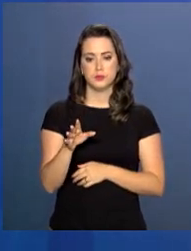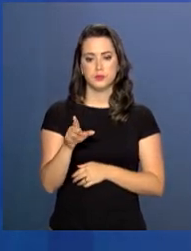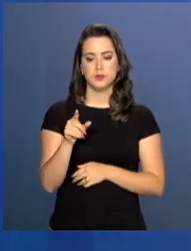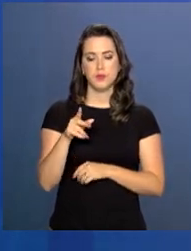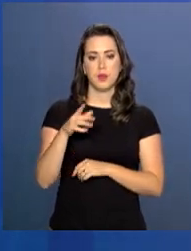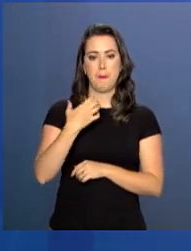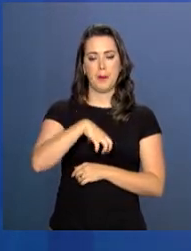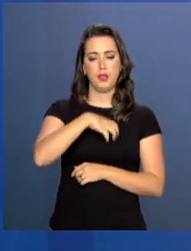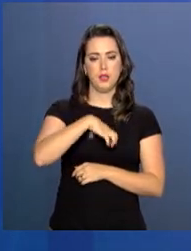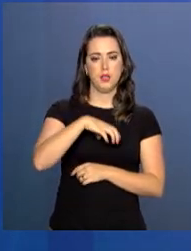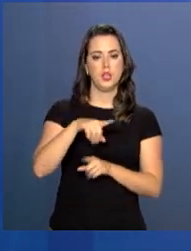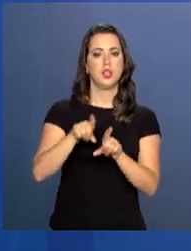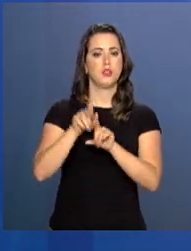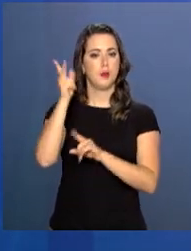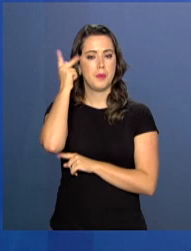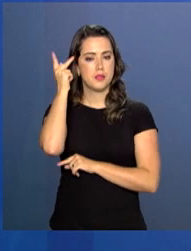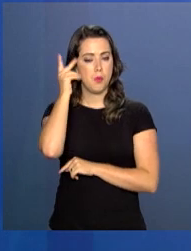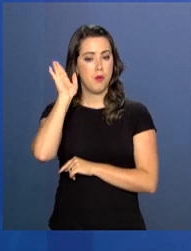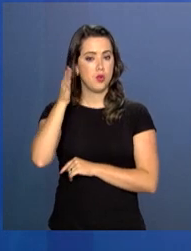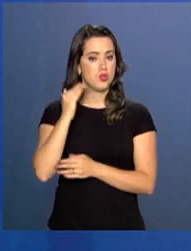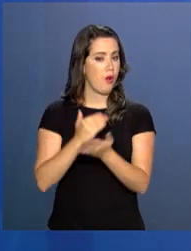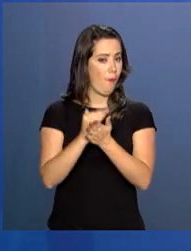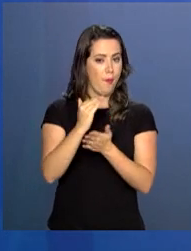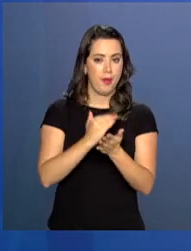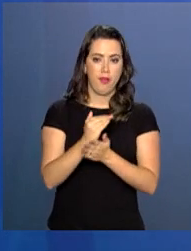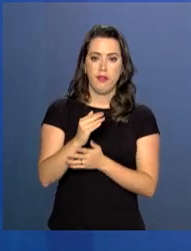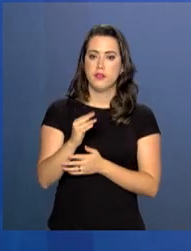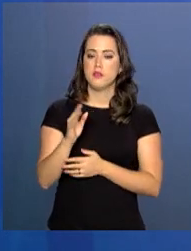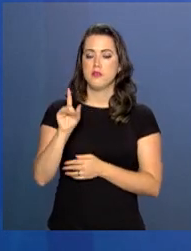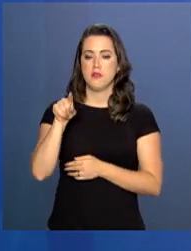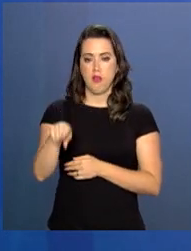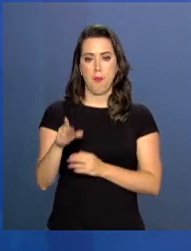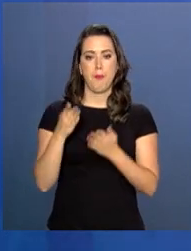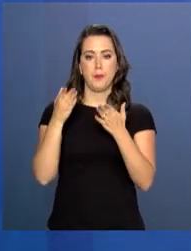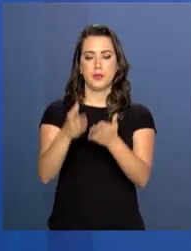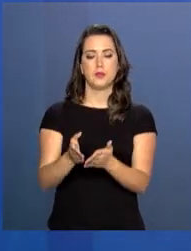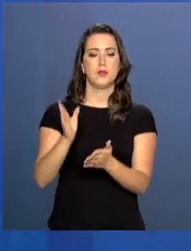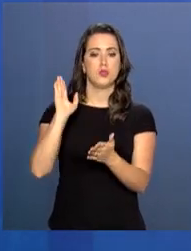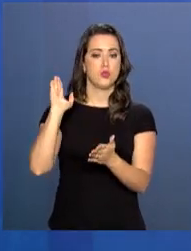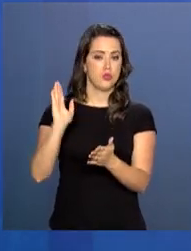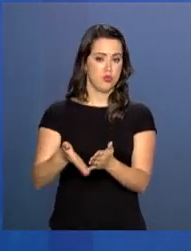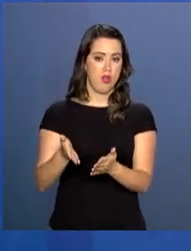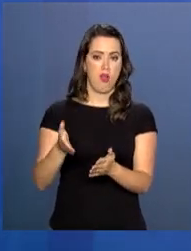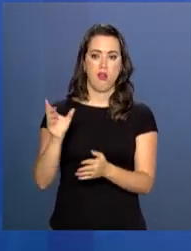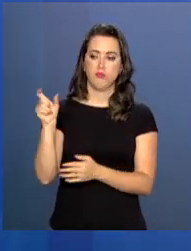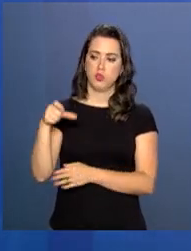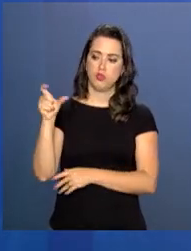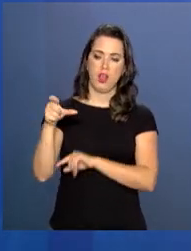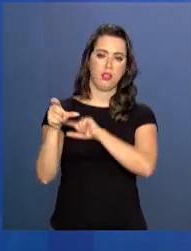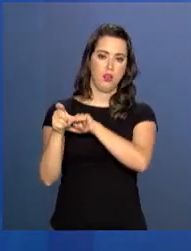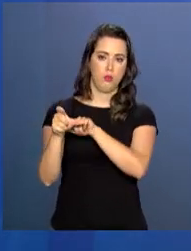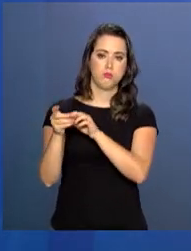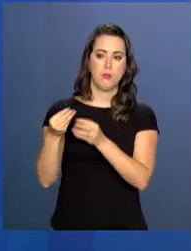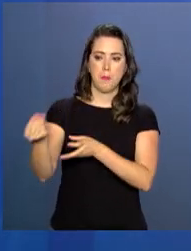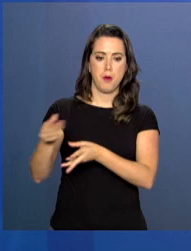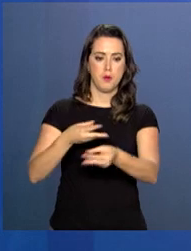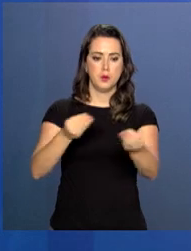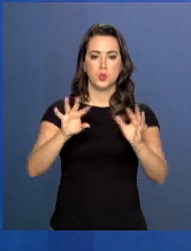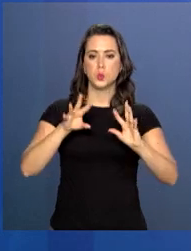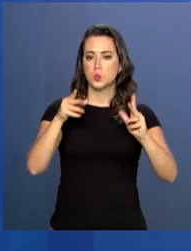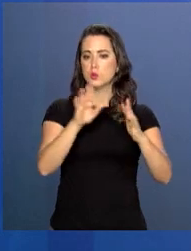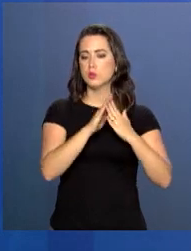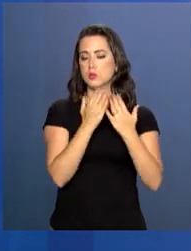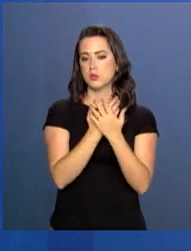Bahia e São Paulo, por exemplo, poderão participar da novidade, que em breve estará